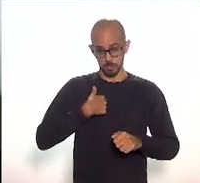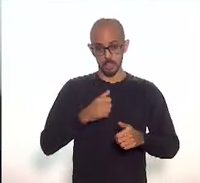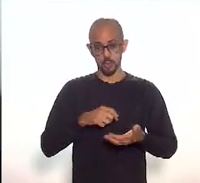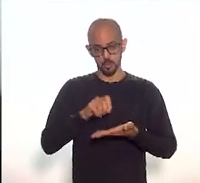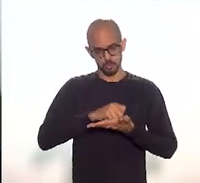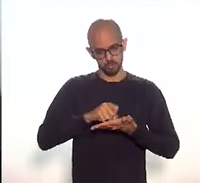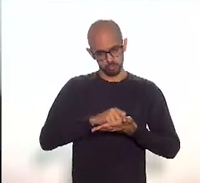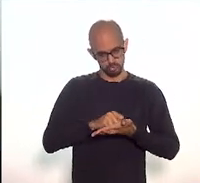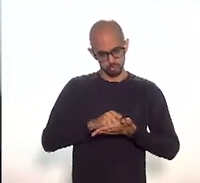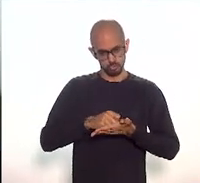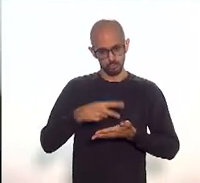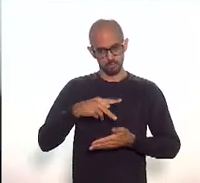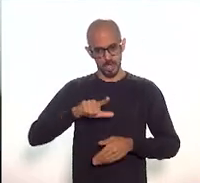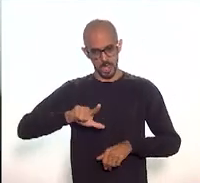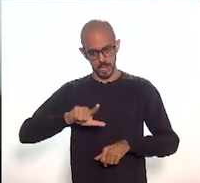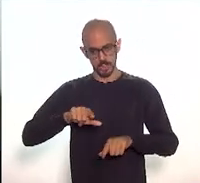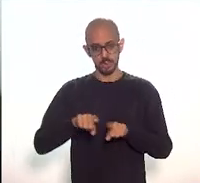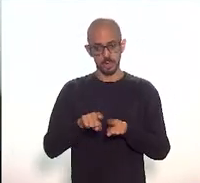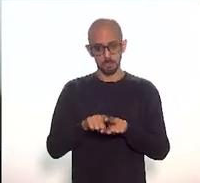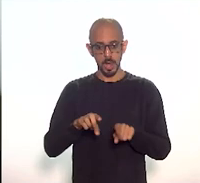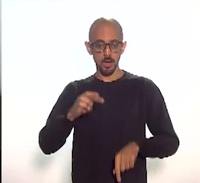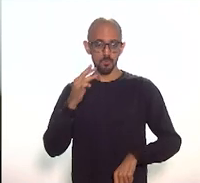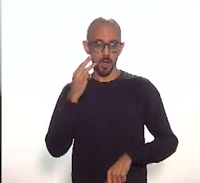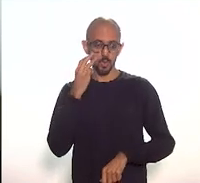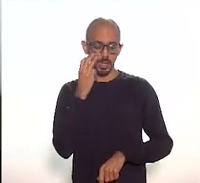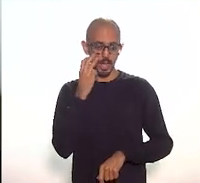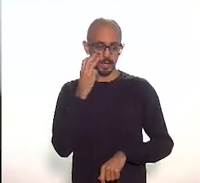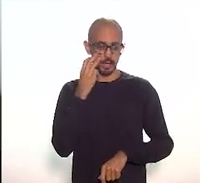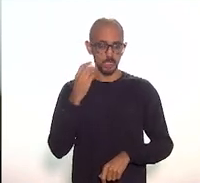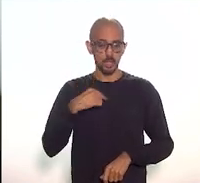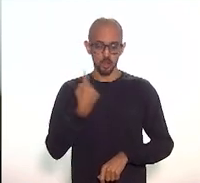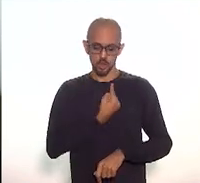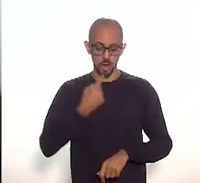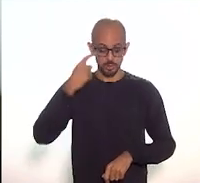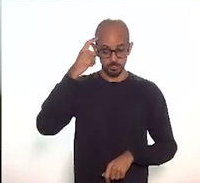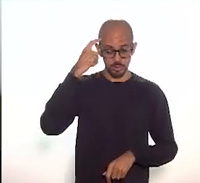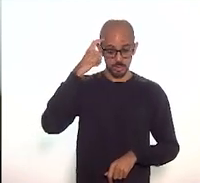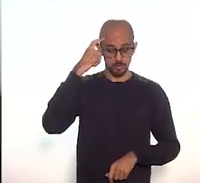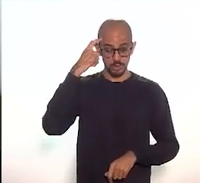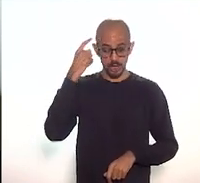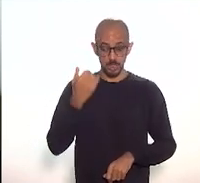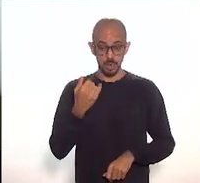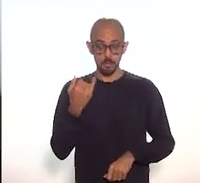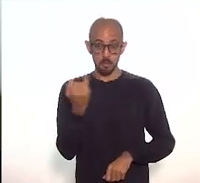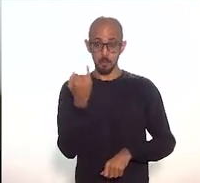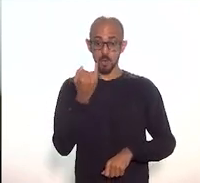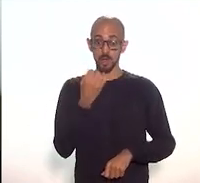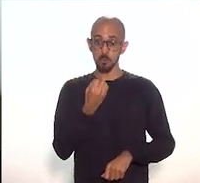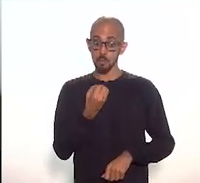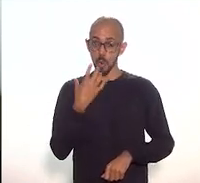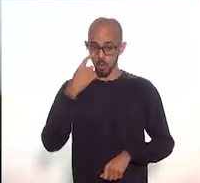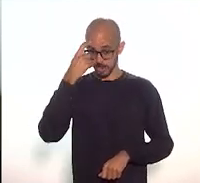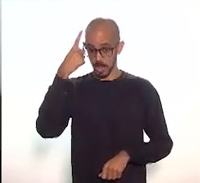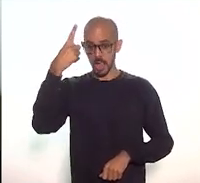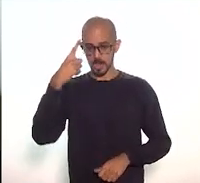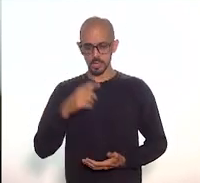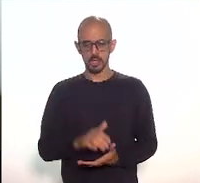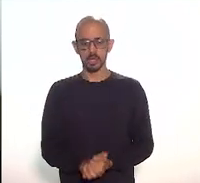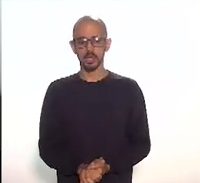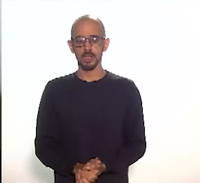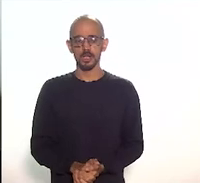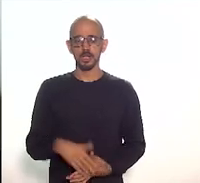Valdeque Carneiro, a gente achou essa ideia tão boa que logo o deputado Heliomar Coelho